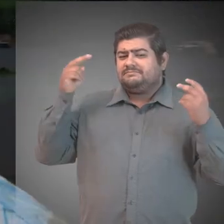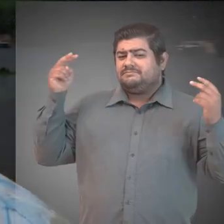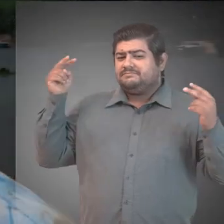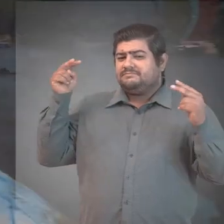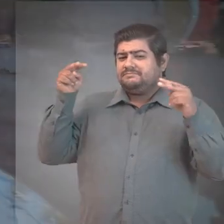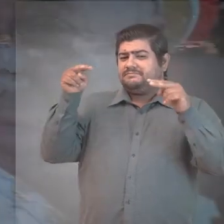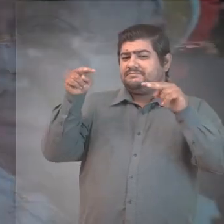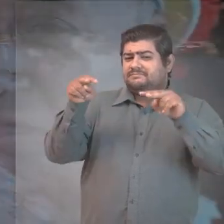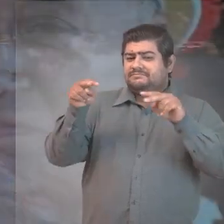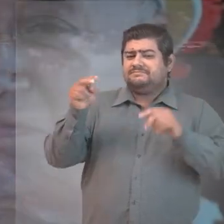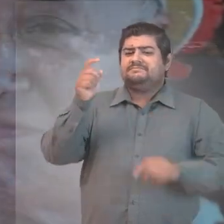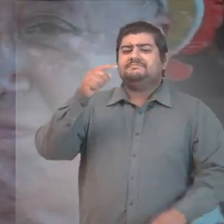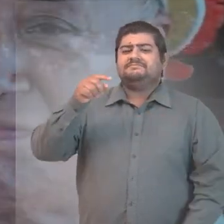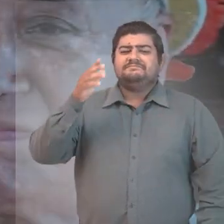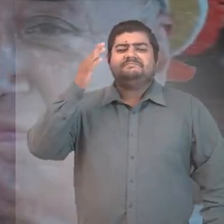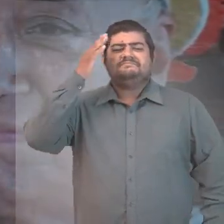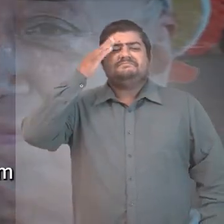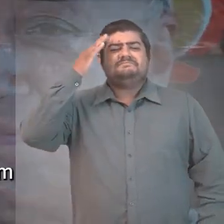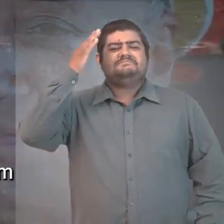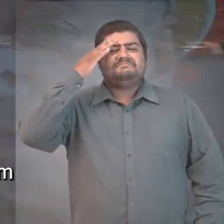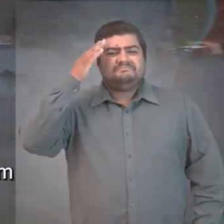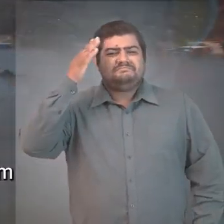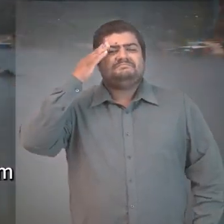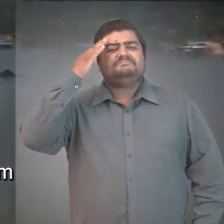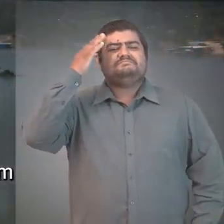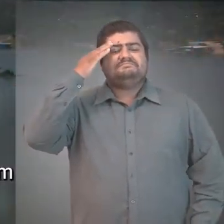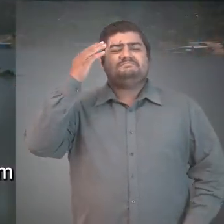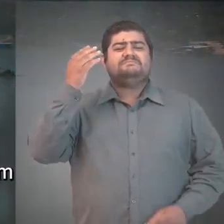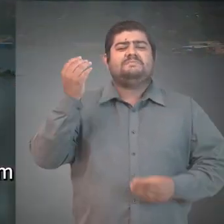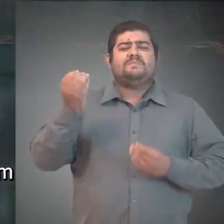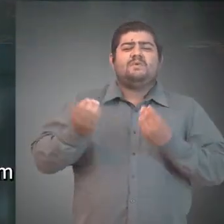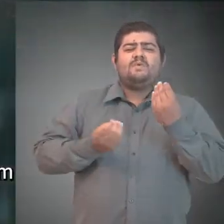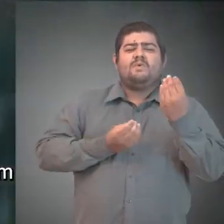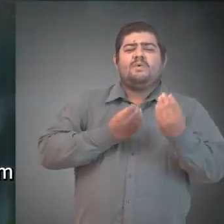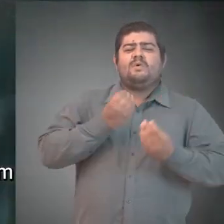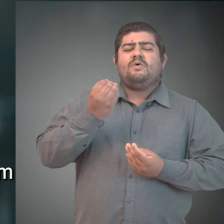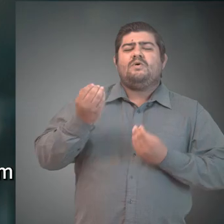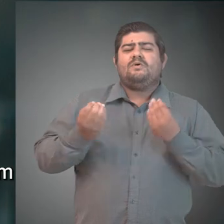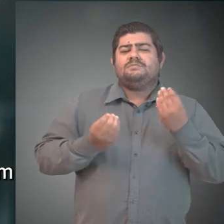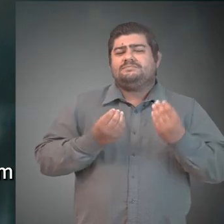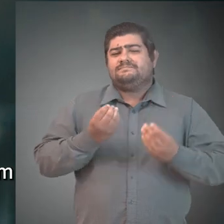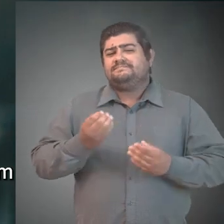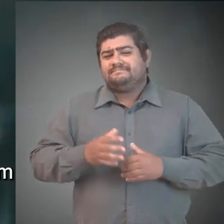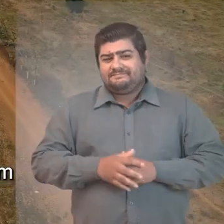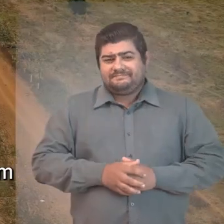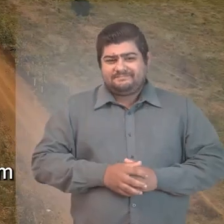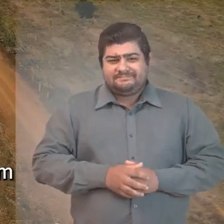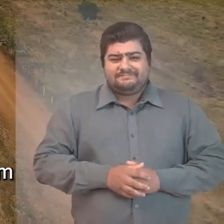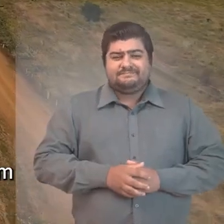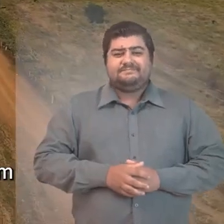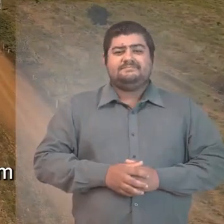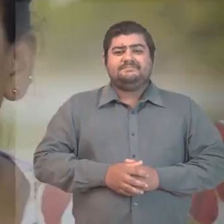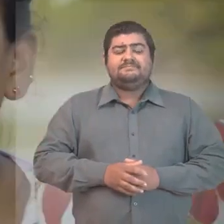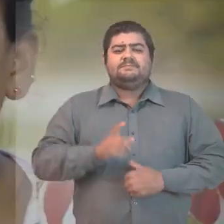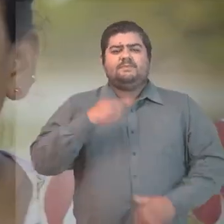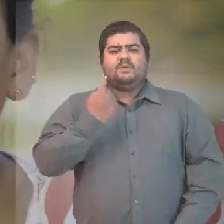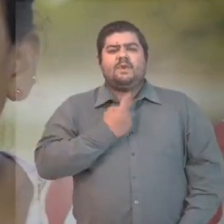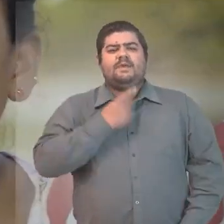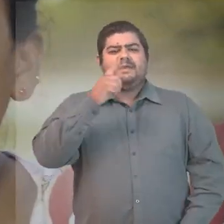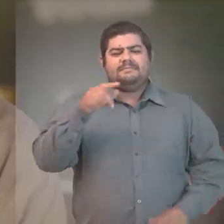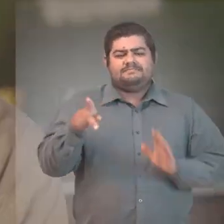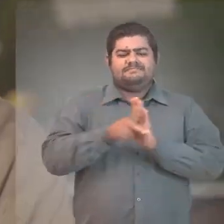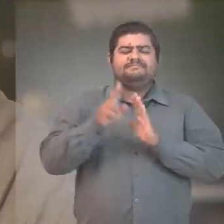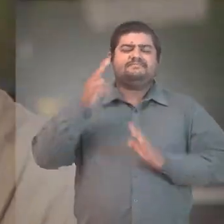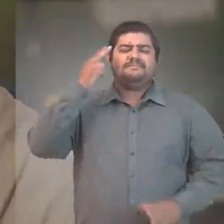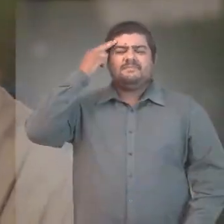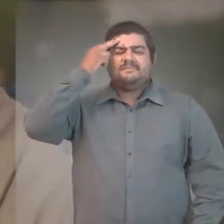Somos feitos de memórias. Temos no sangue a força dos que chegaram antes e abriram caminhos. Temos na